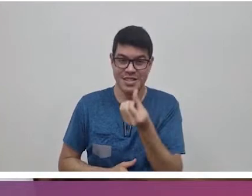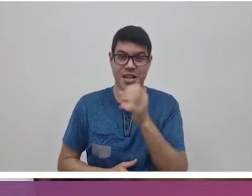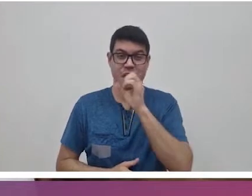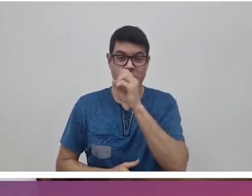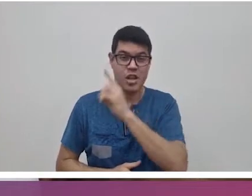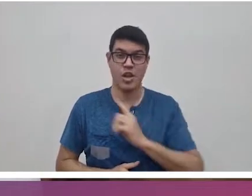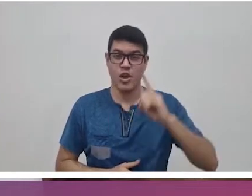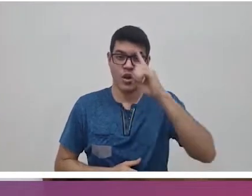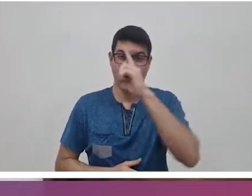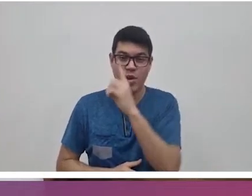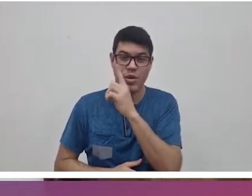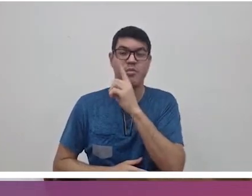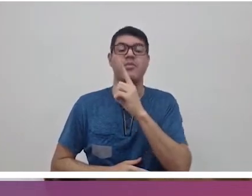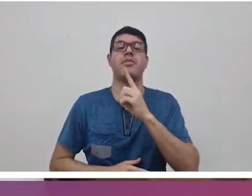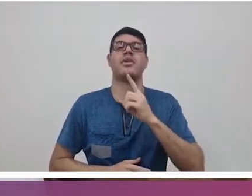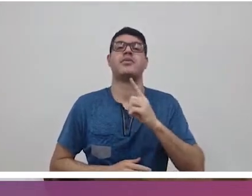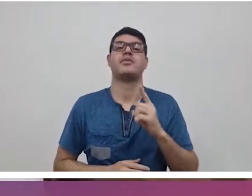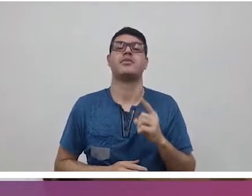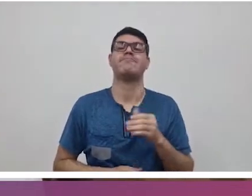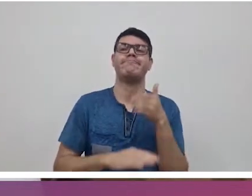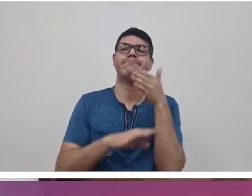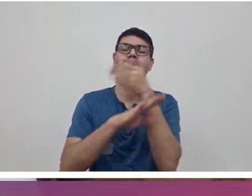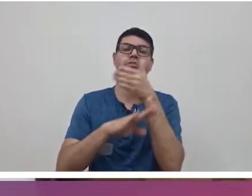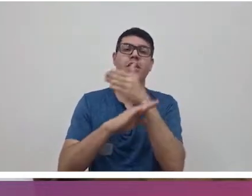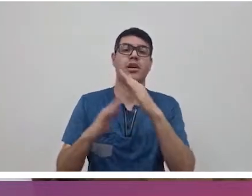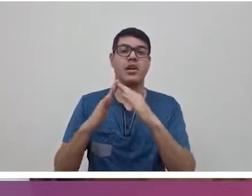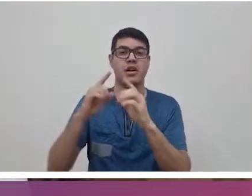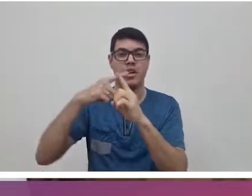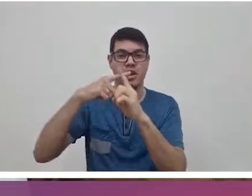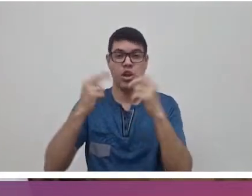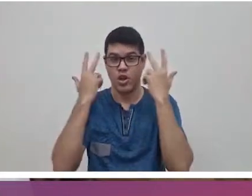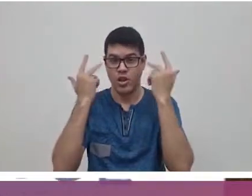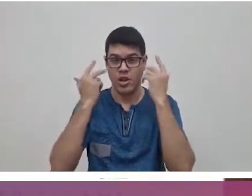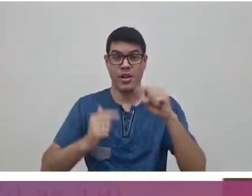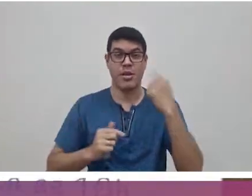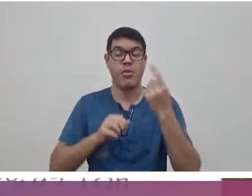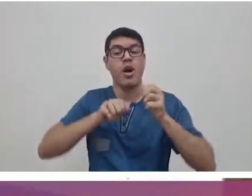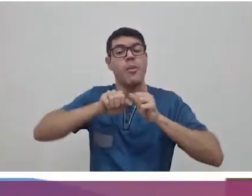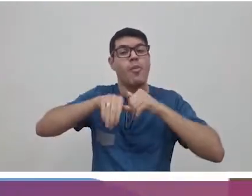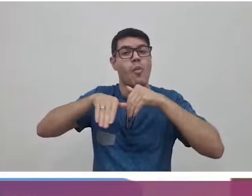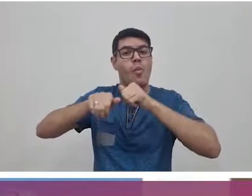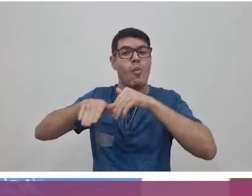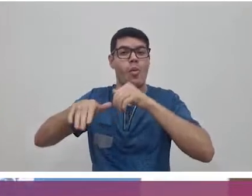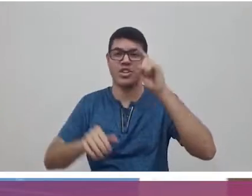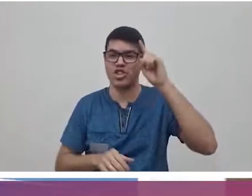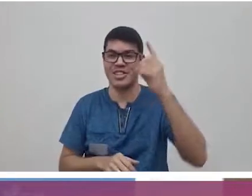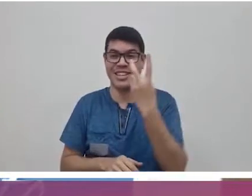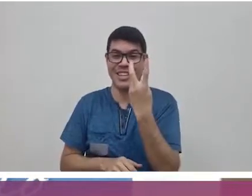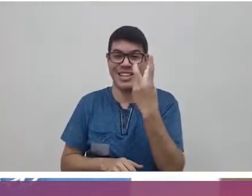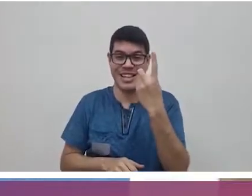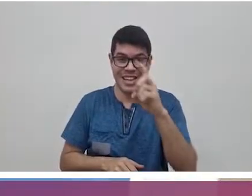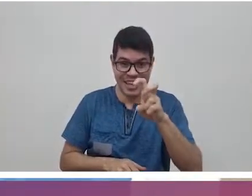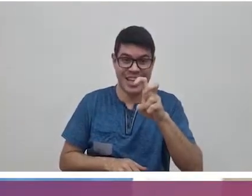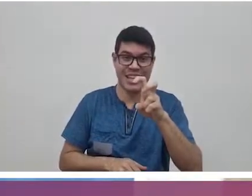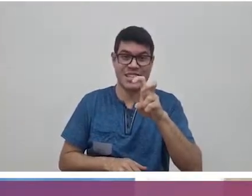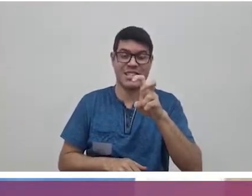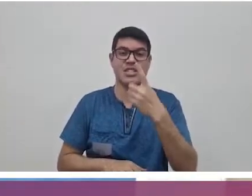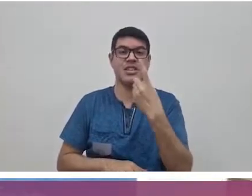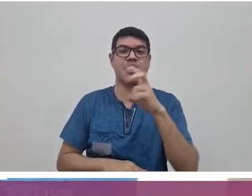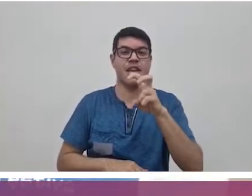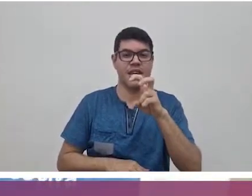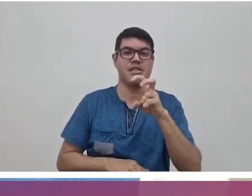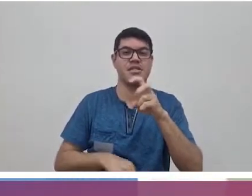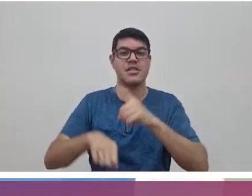começa no dia 6, no sábado e domingo nas missas normais a procissão será no dia